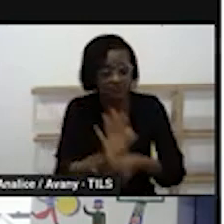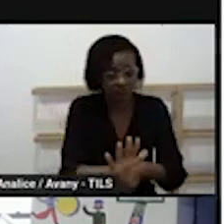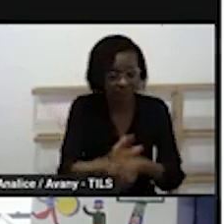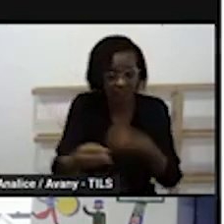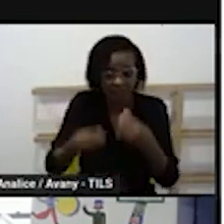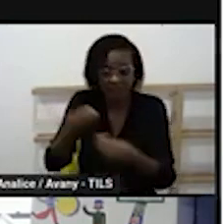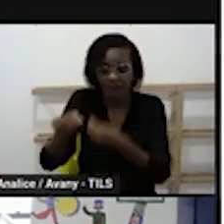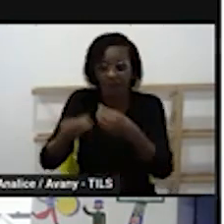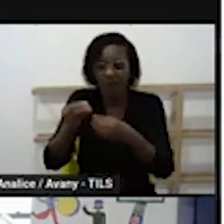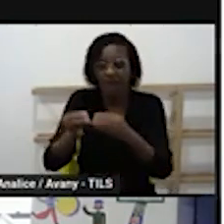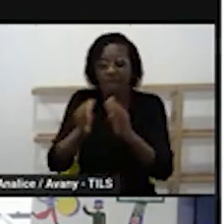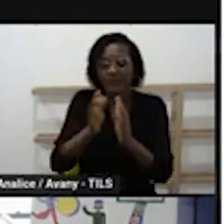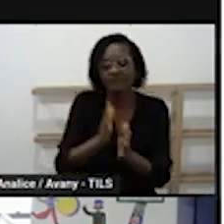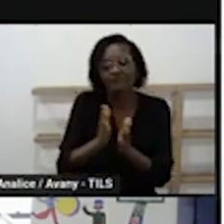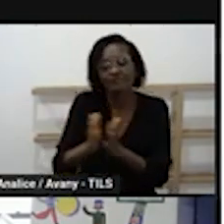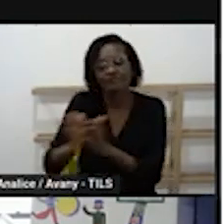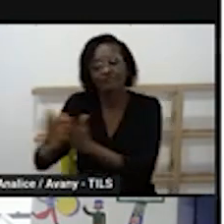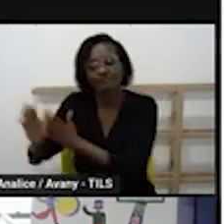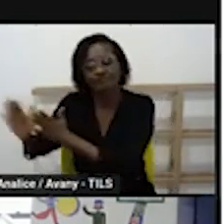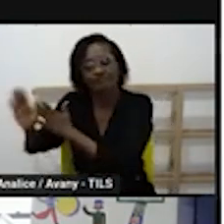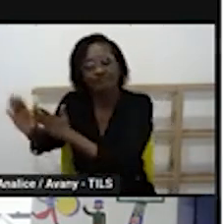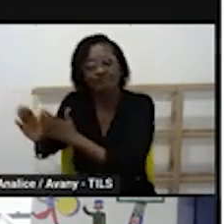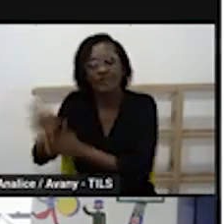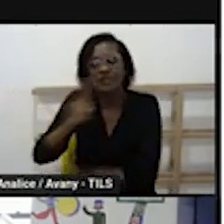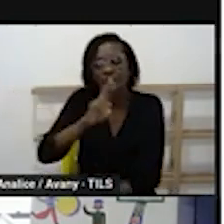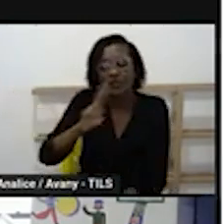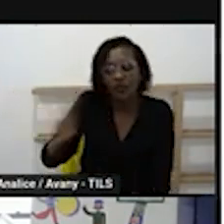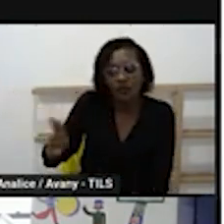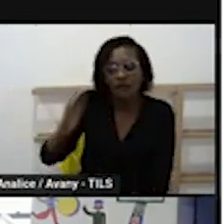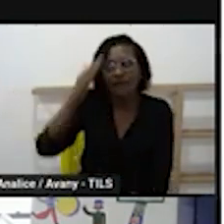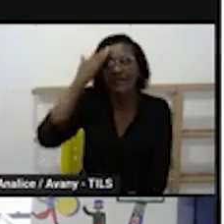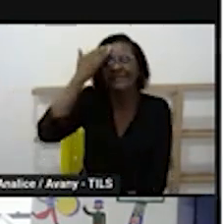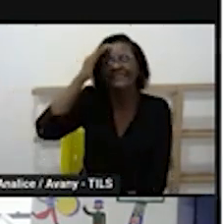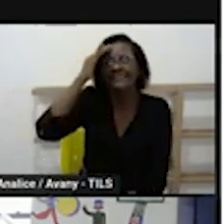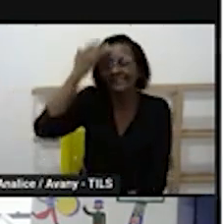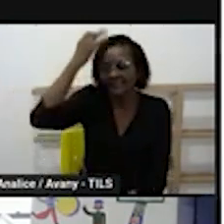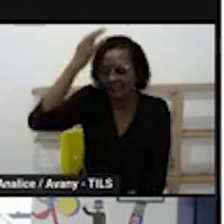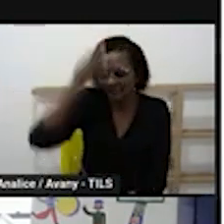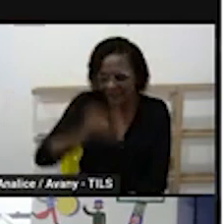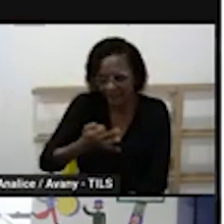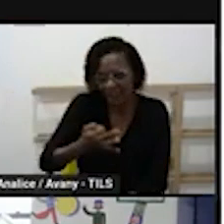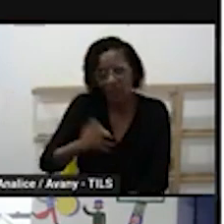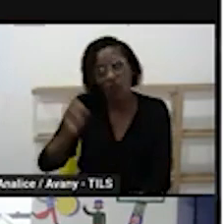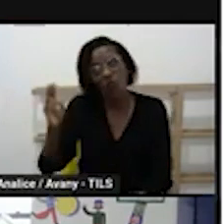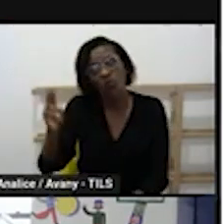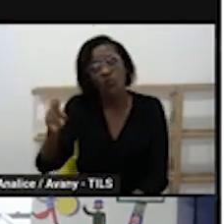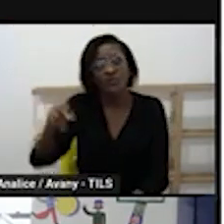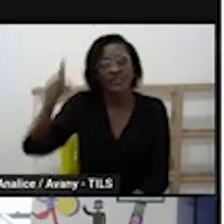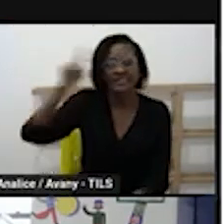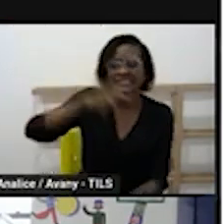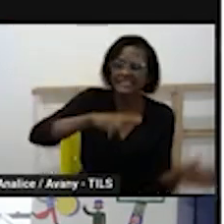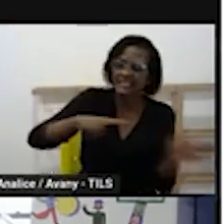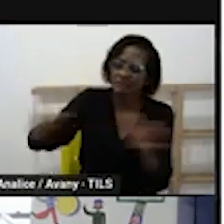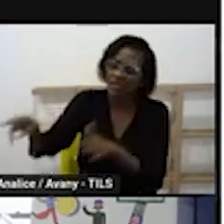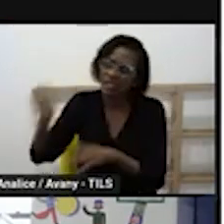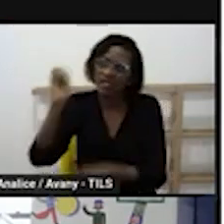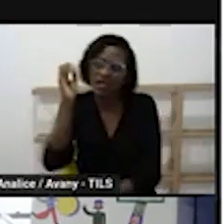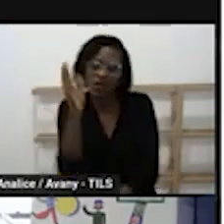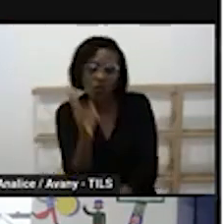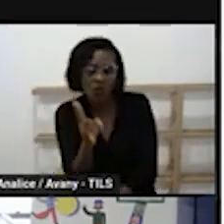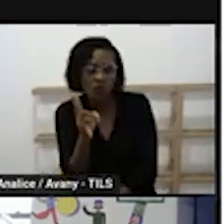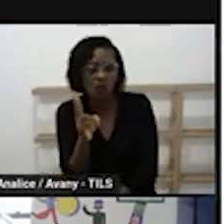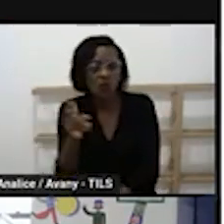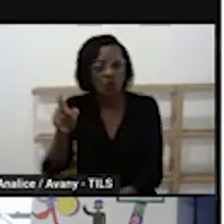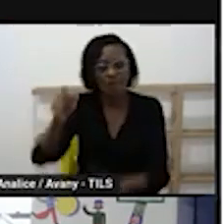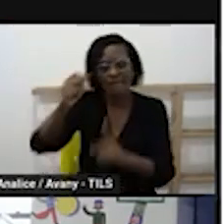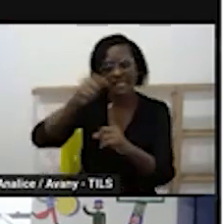dessa sequência né que ela tem um período que pode ser mensal ou anual né semestral também aí